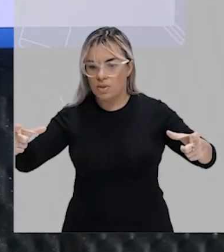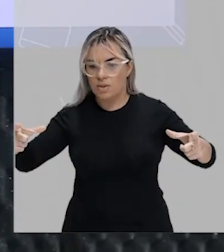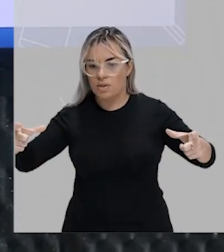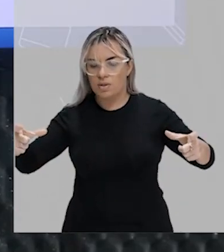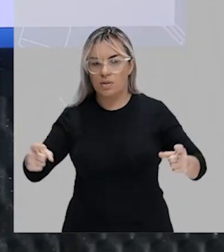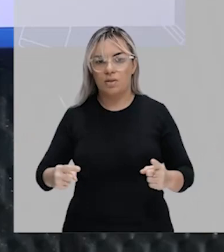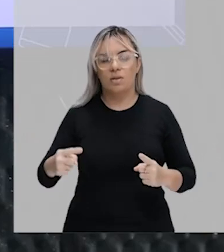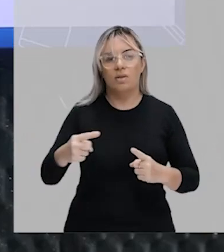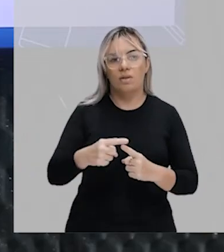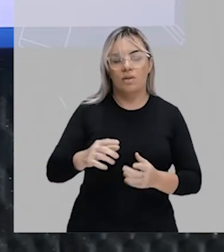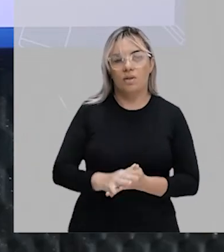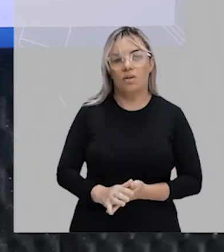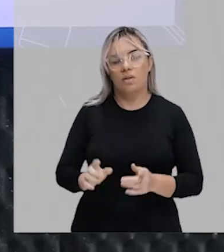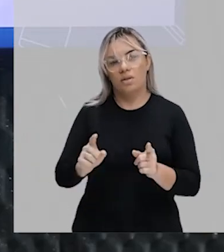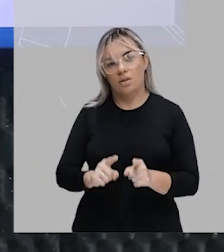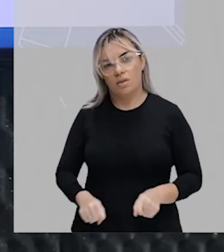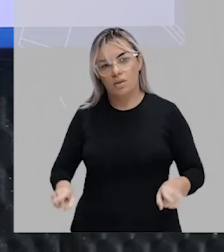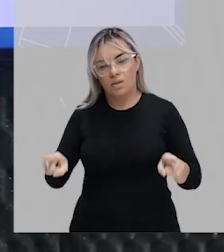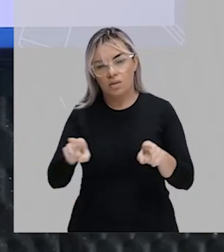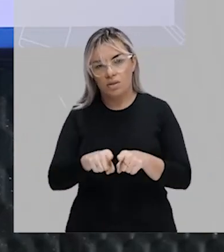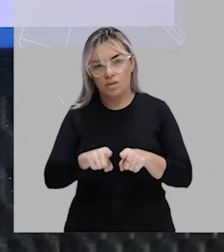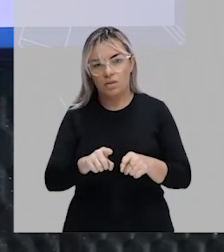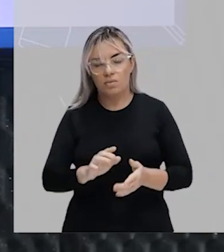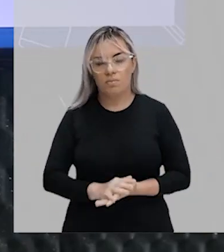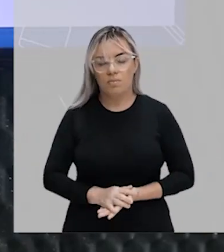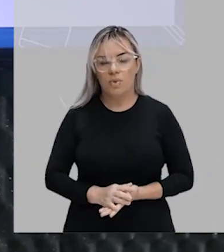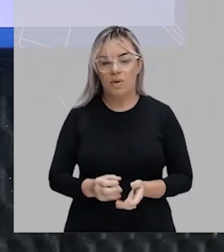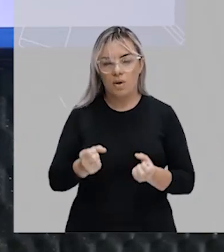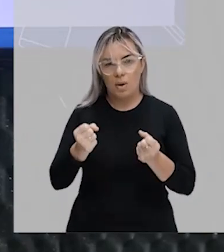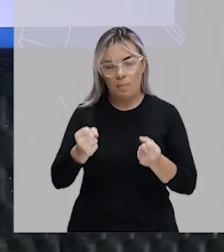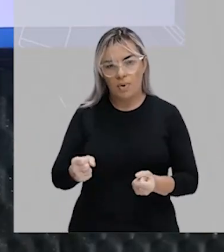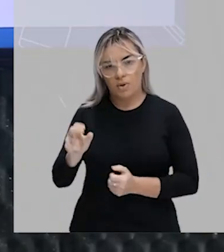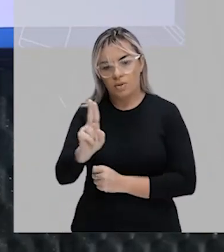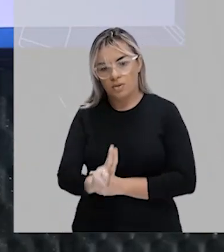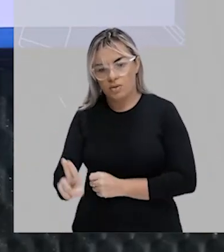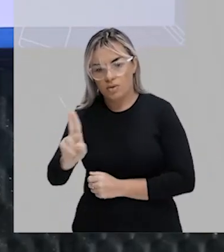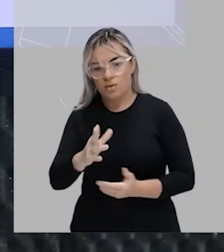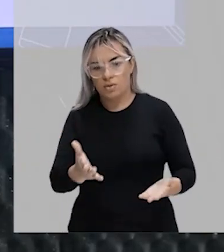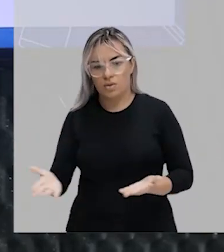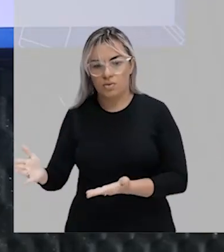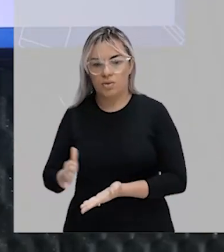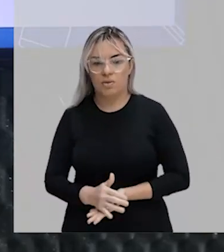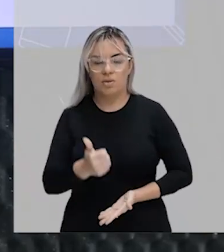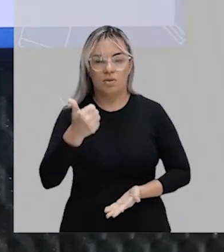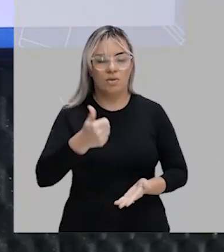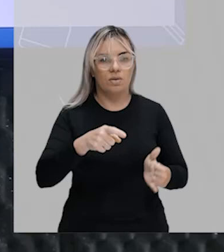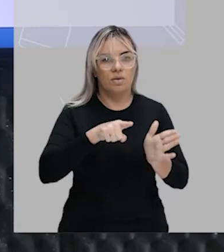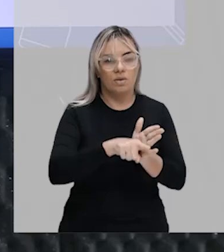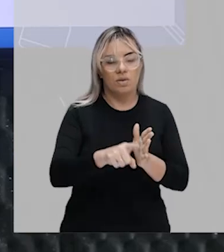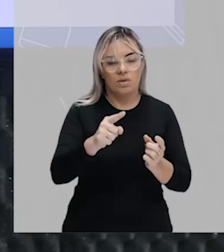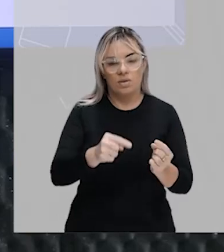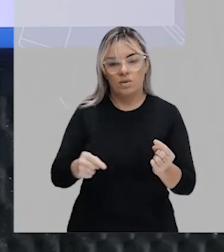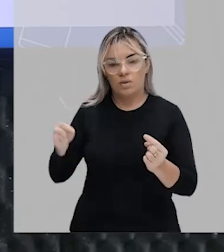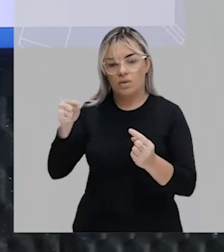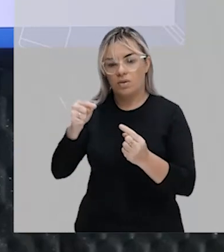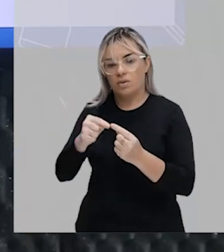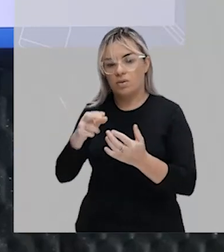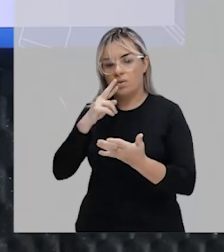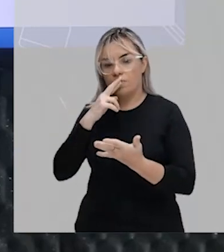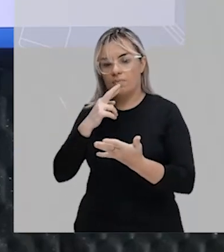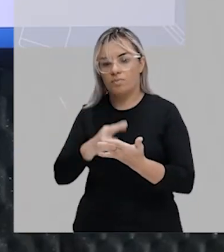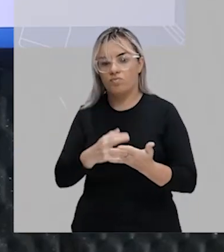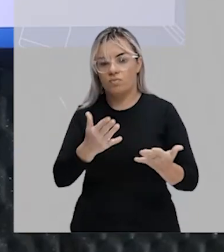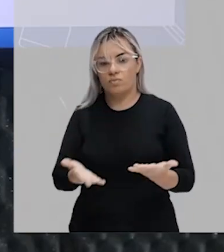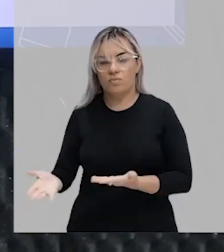também é válido aqui também, tá bom? Então, aqui, olha só a primeira questão aqui, o objetivo já é dar resultado